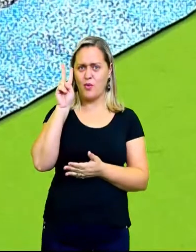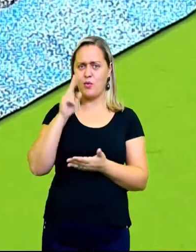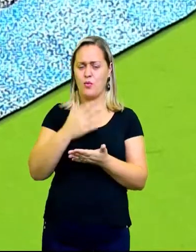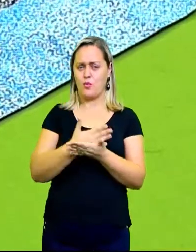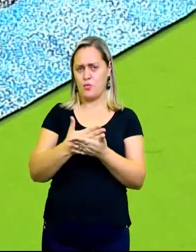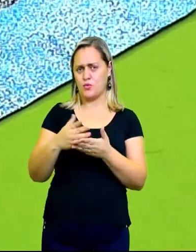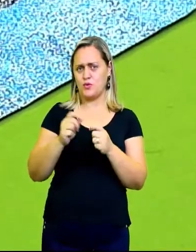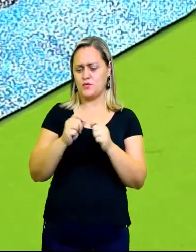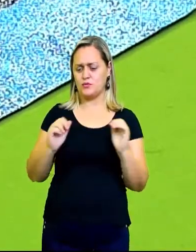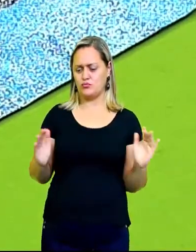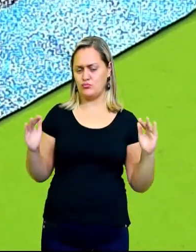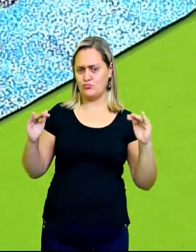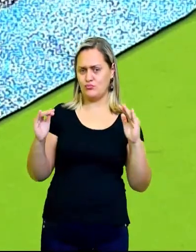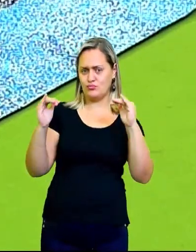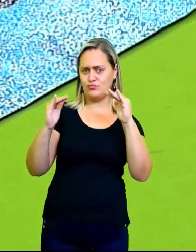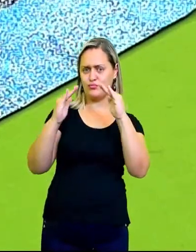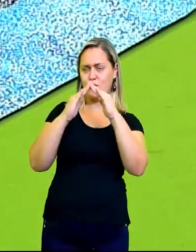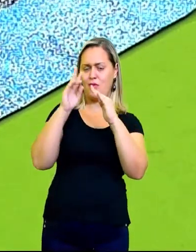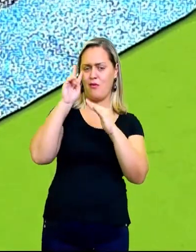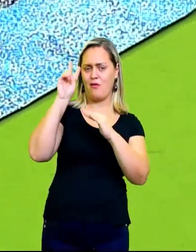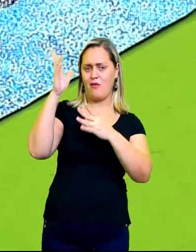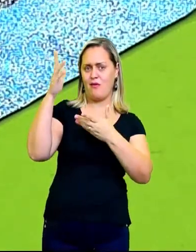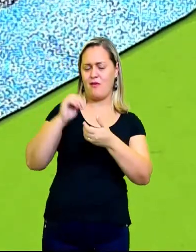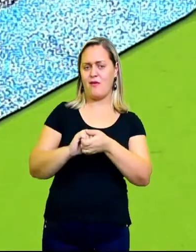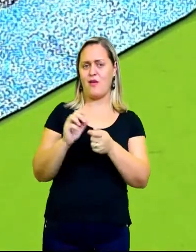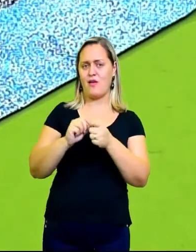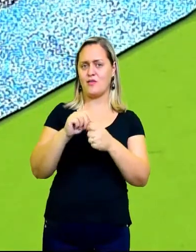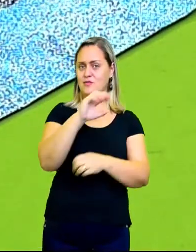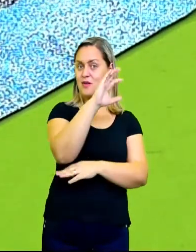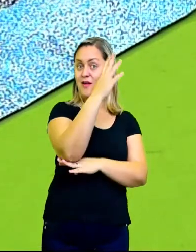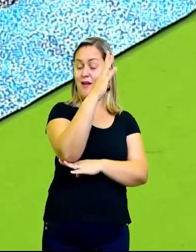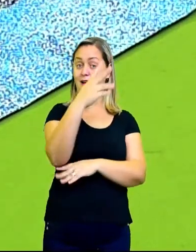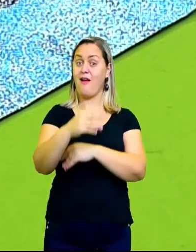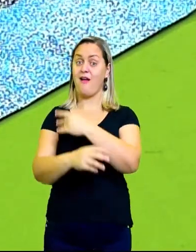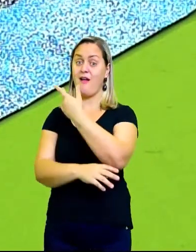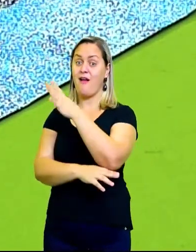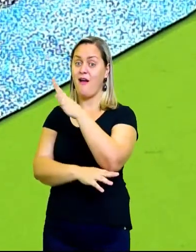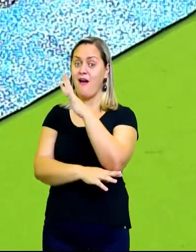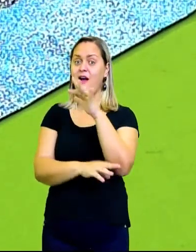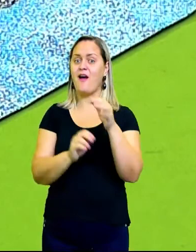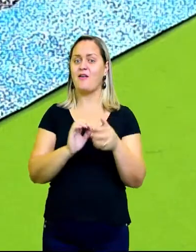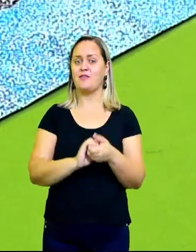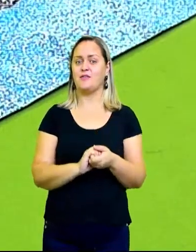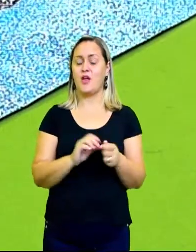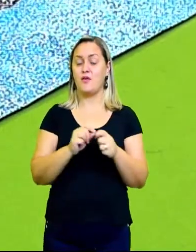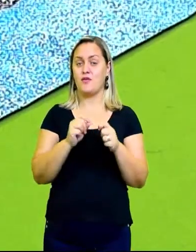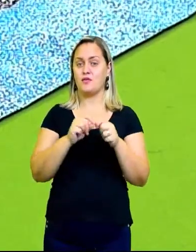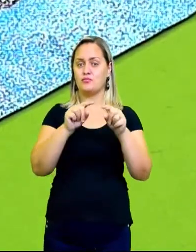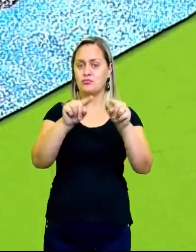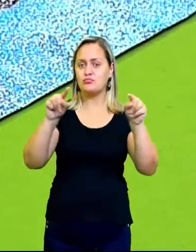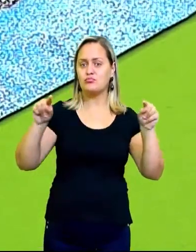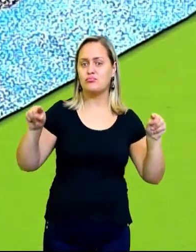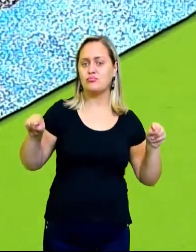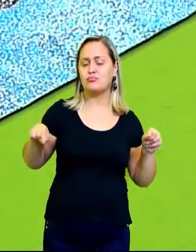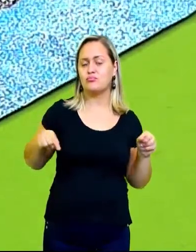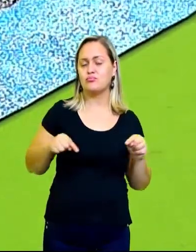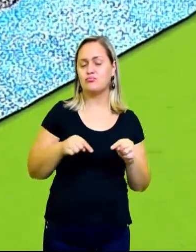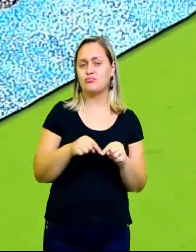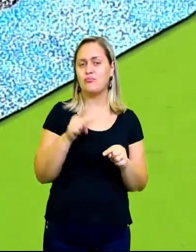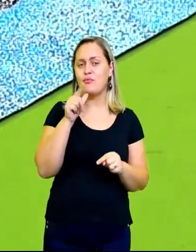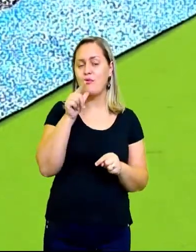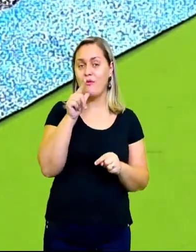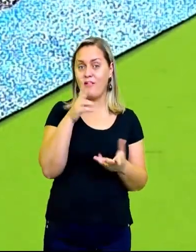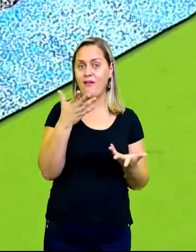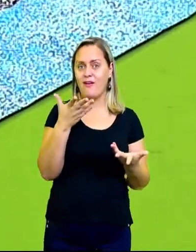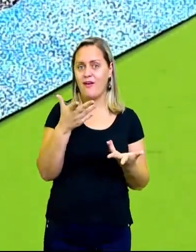olha a textura, olha como que fica interessante essa técnica dentro do seu